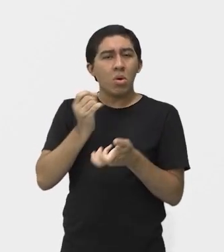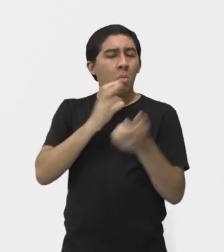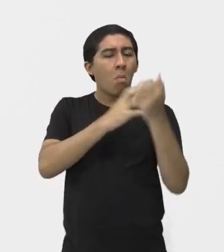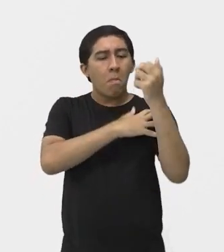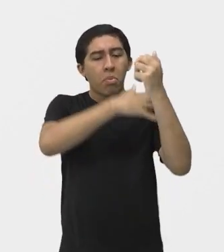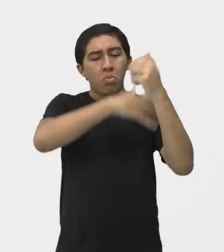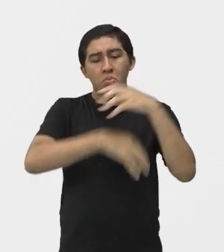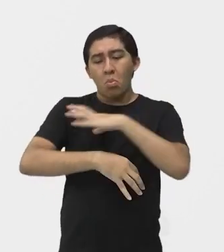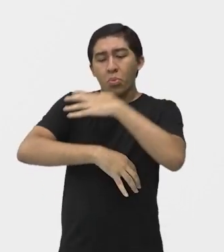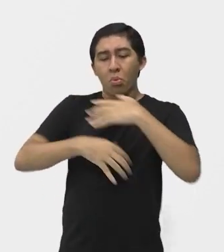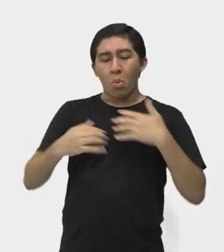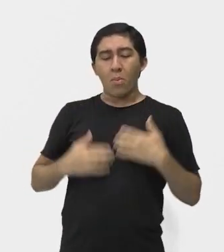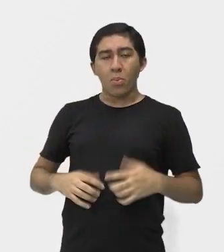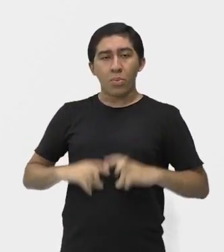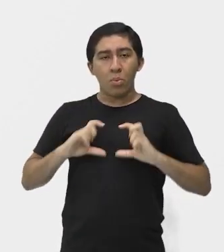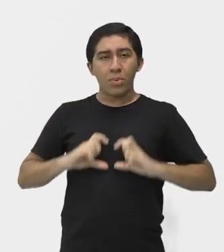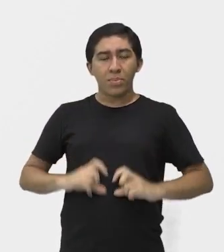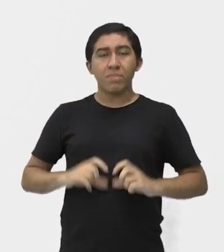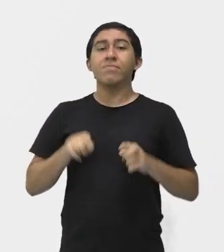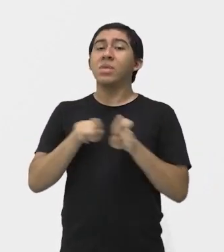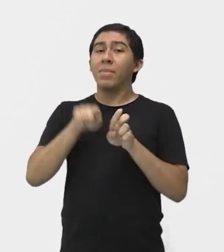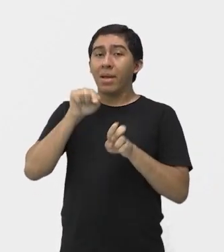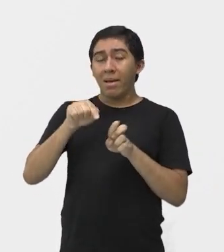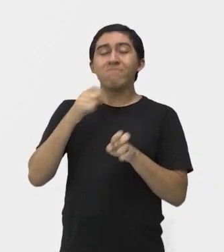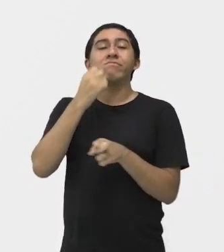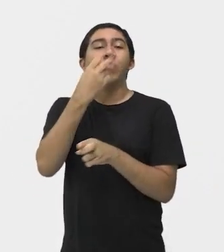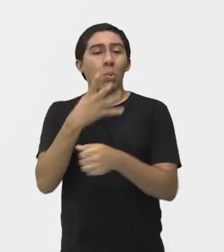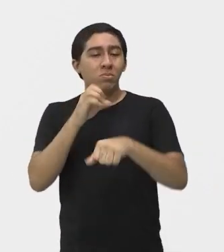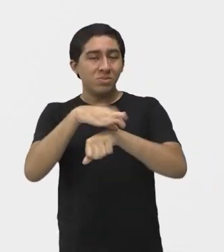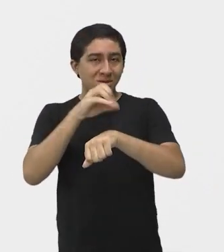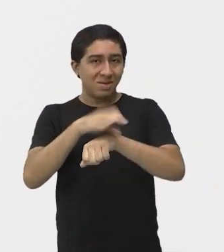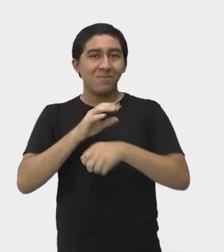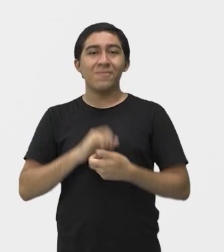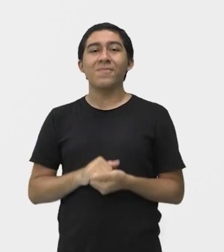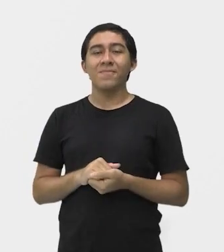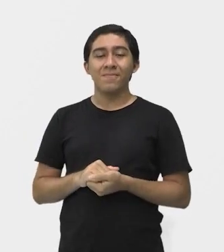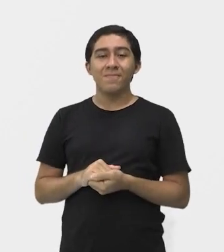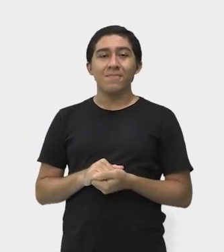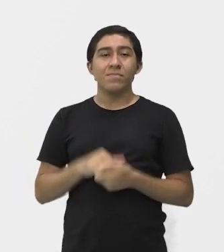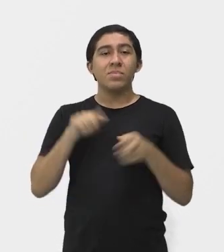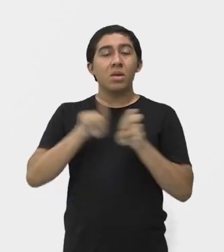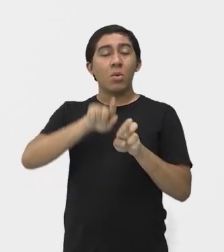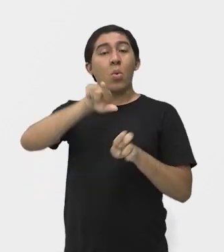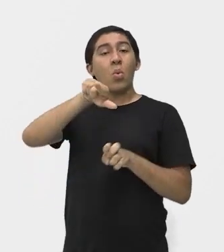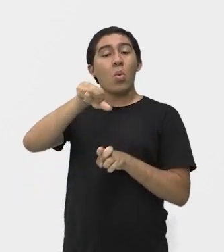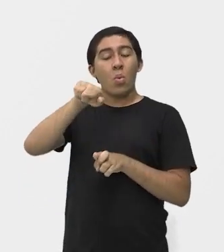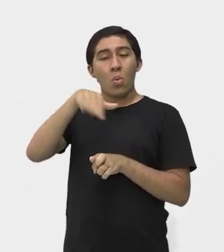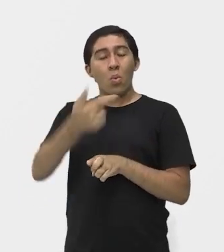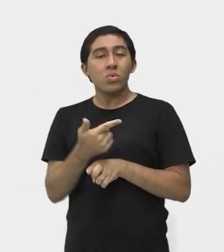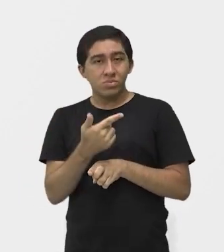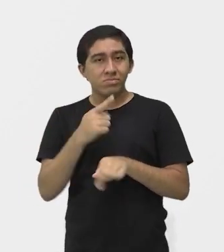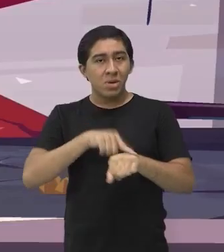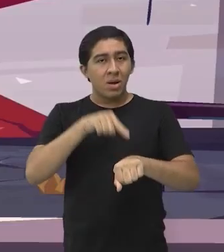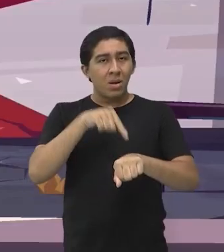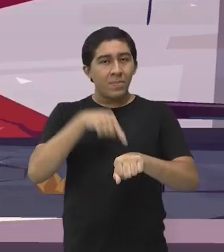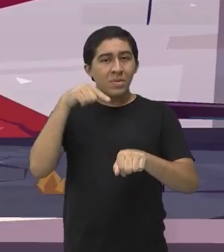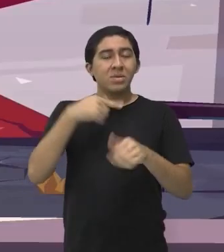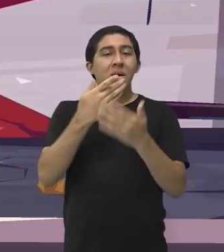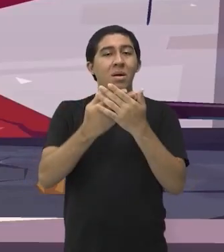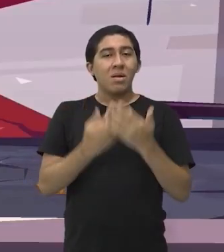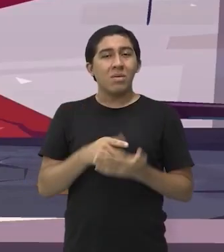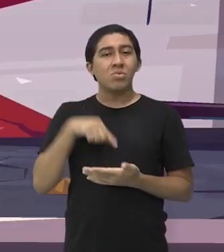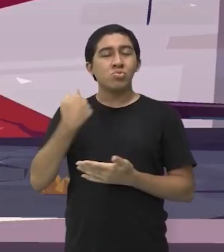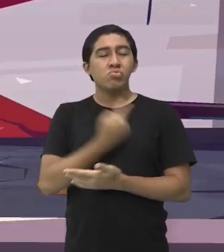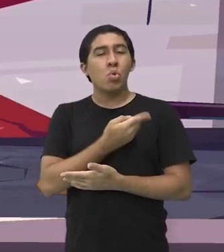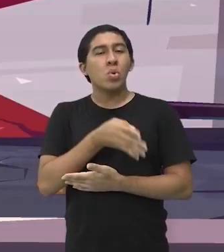corpo, o jiu-jitsu é uma atividade muito indicada, tá bom? Em um outro momento das nossas aulas, nós conhecemos